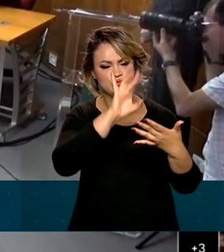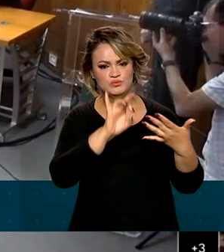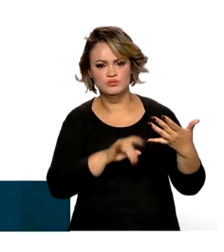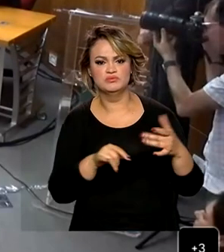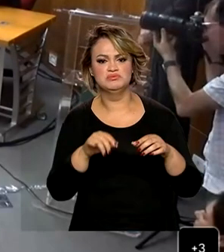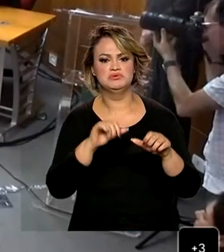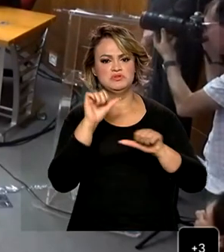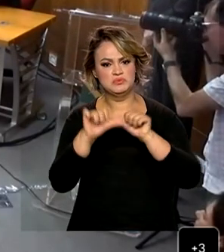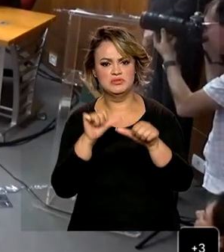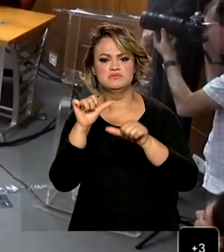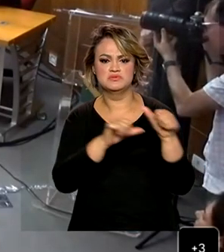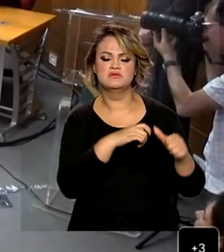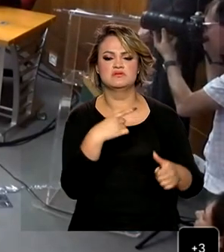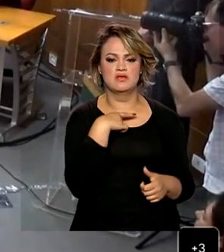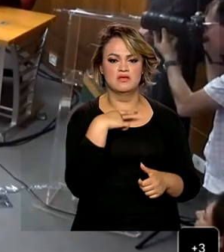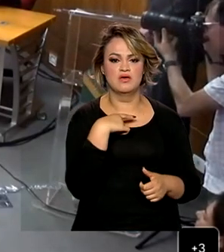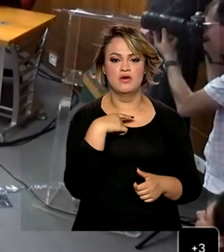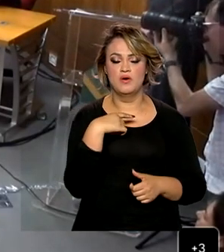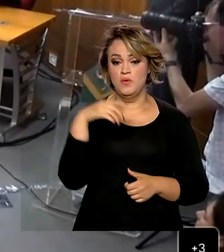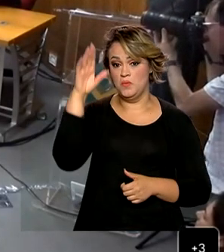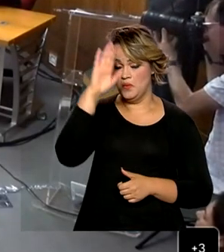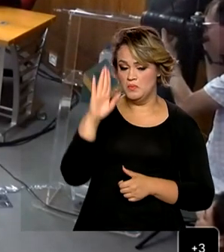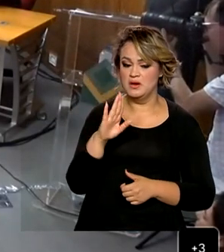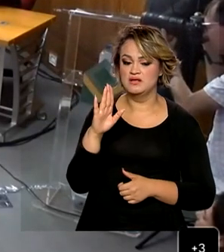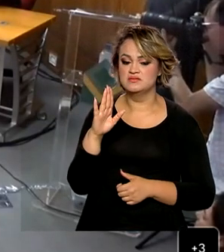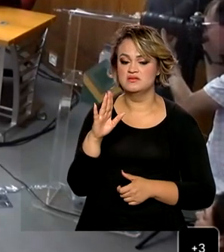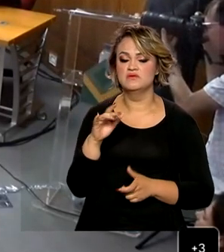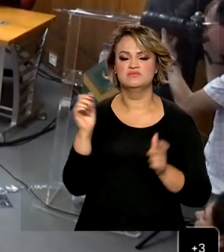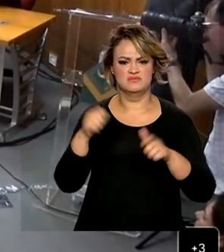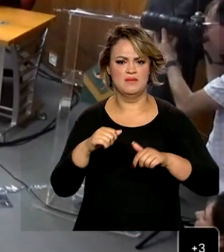regulatórios. O Brasil está condenado a crescer. O Brasil vai crescer.